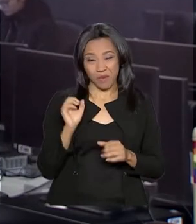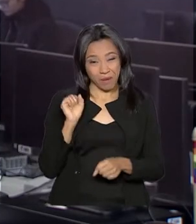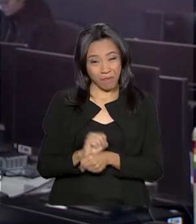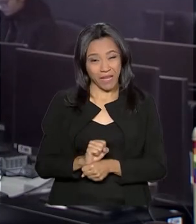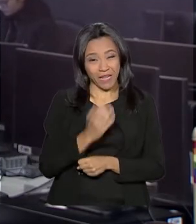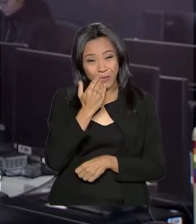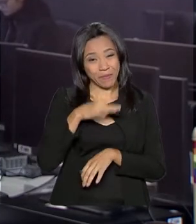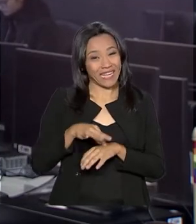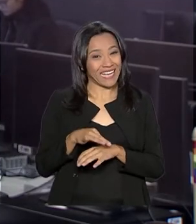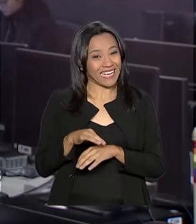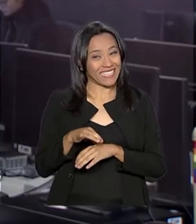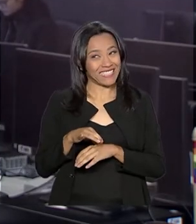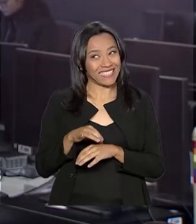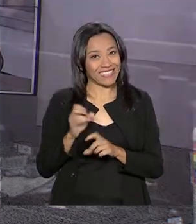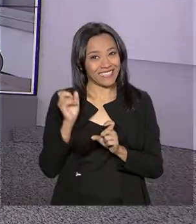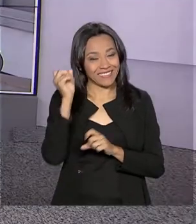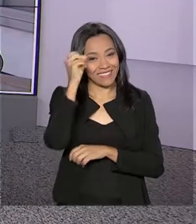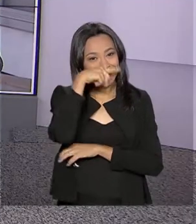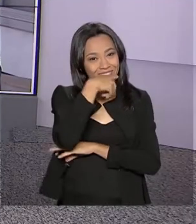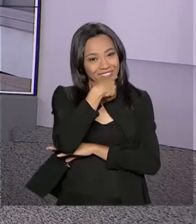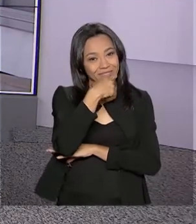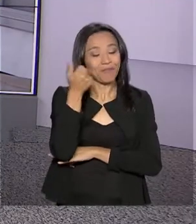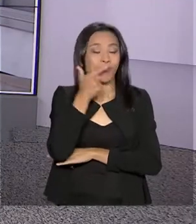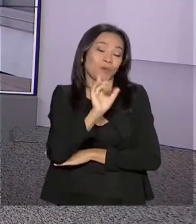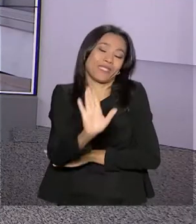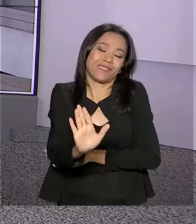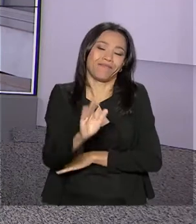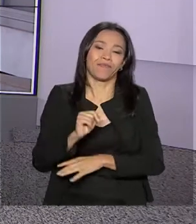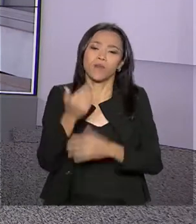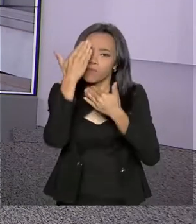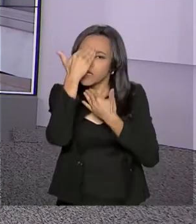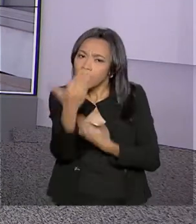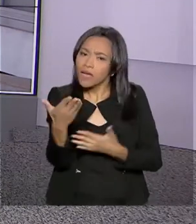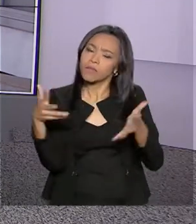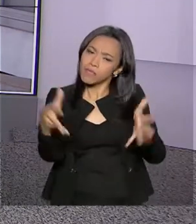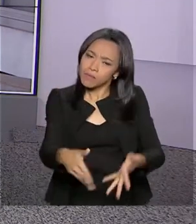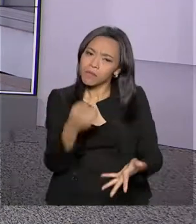está mais complicado, mas eu chego lá. É isso aí. Obrigada, então, pela sua participação. Bom trabalho para você. trabalho